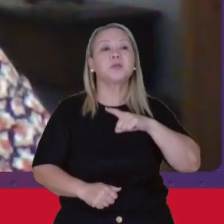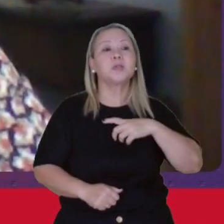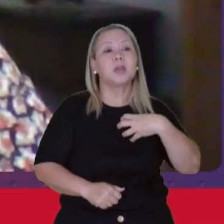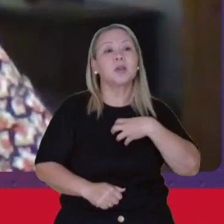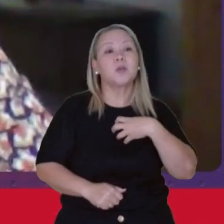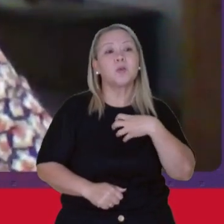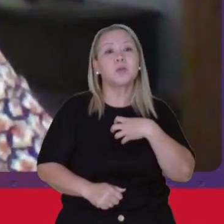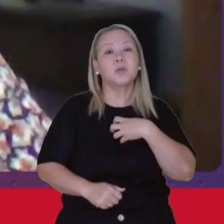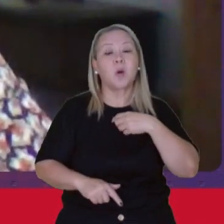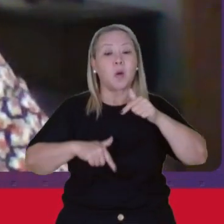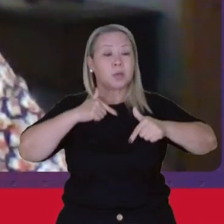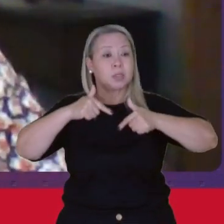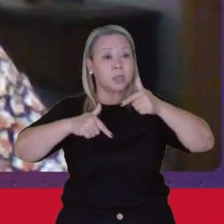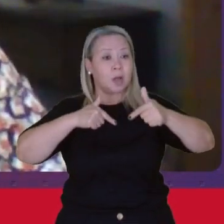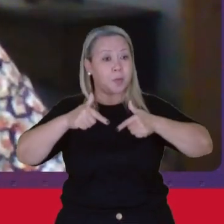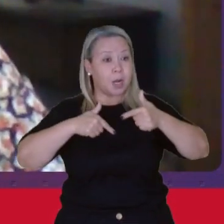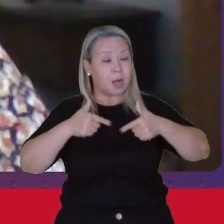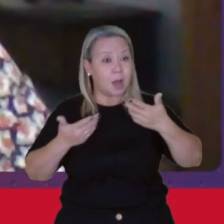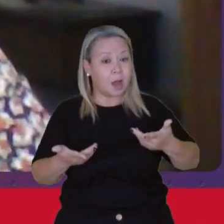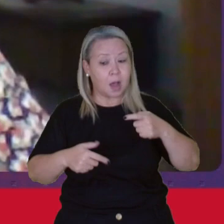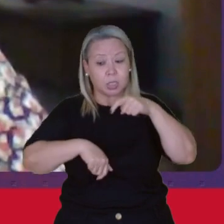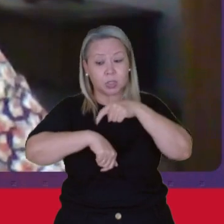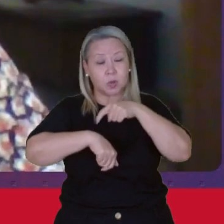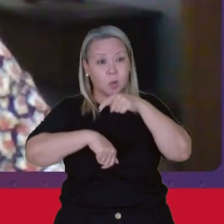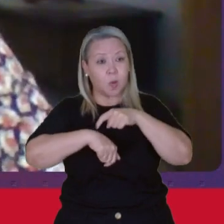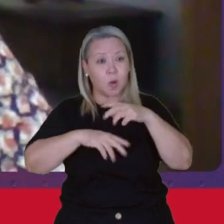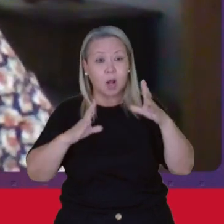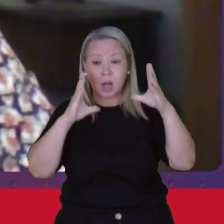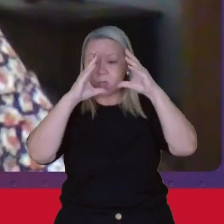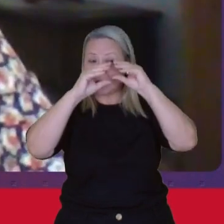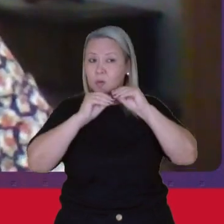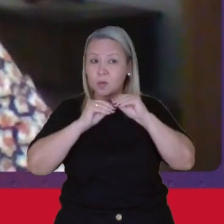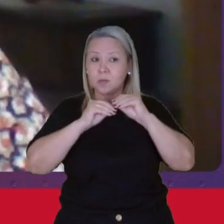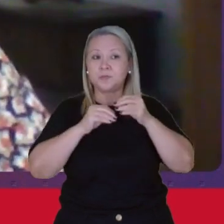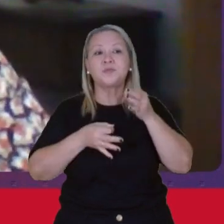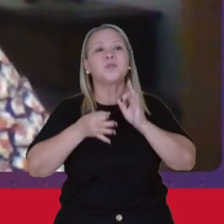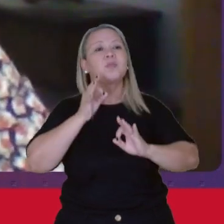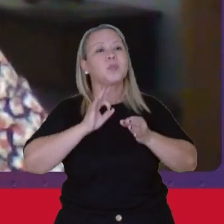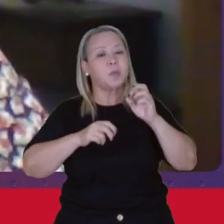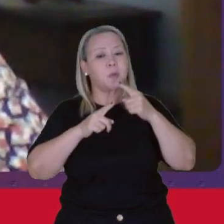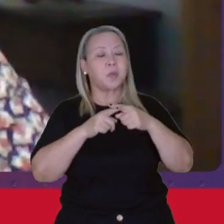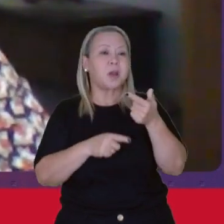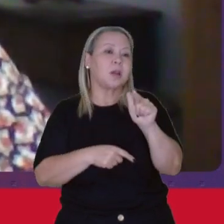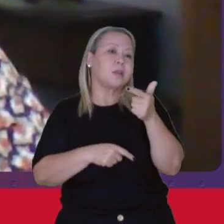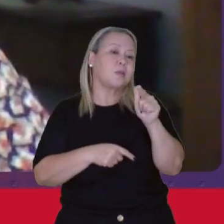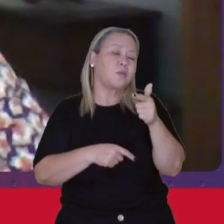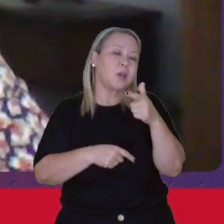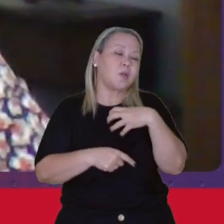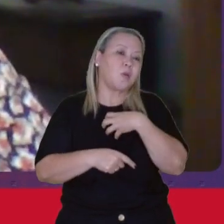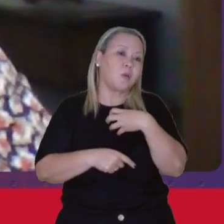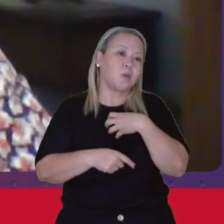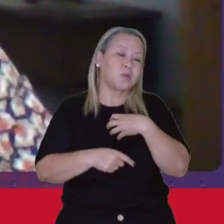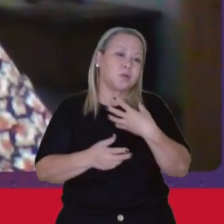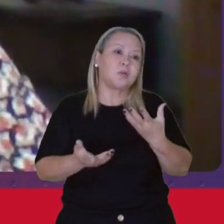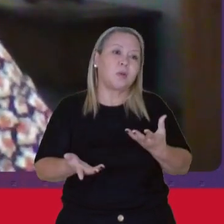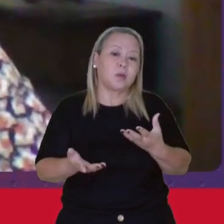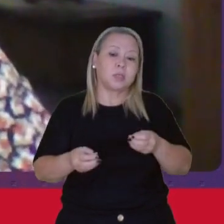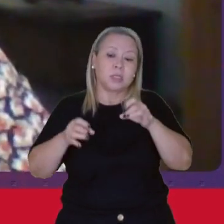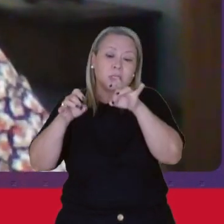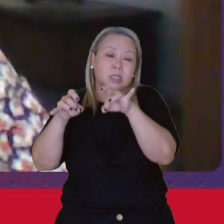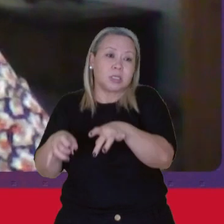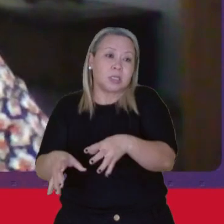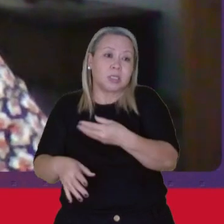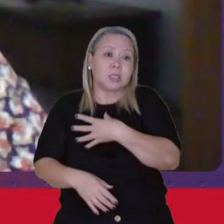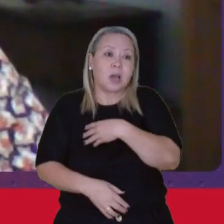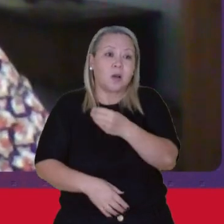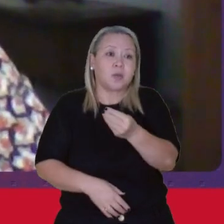De trabalharem Em horários Noturnos Justamente Porque não Têm condições De deixar Seus filhos